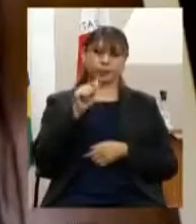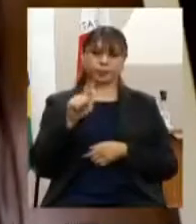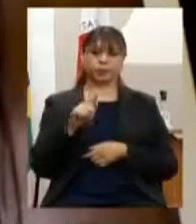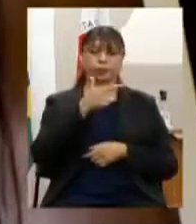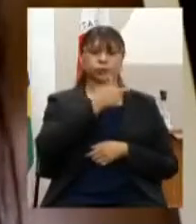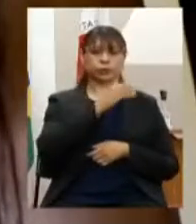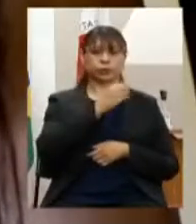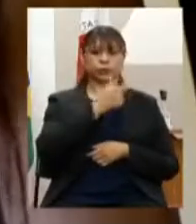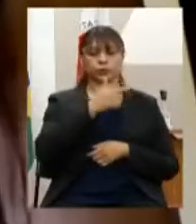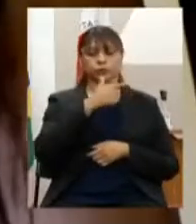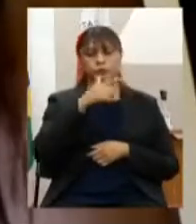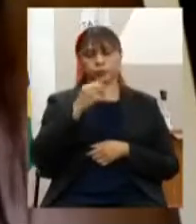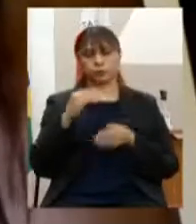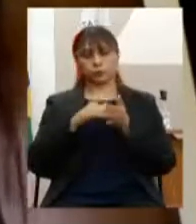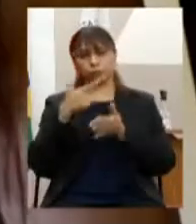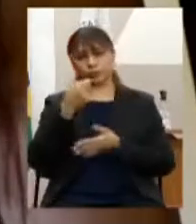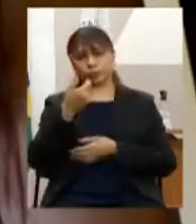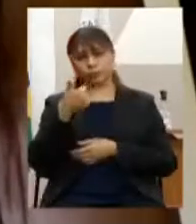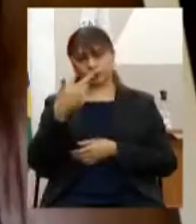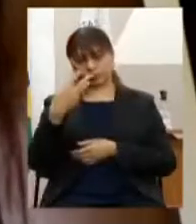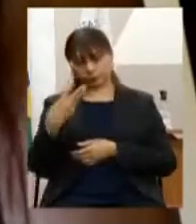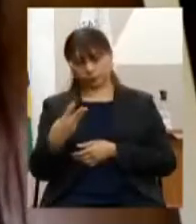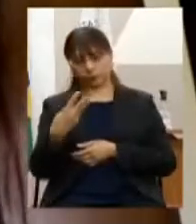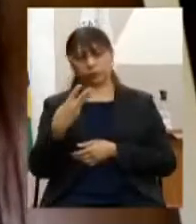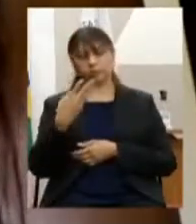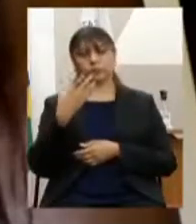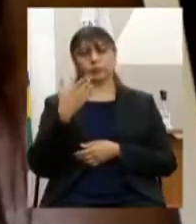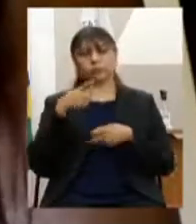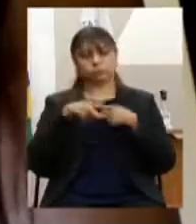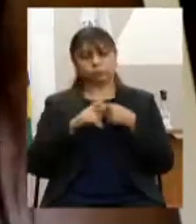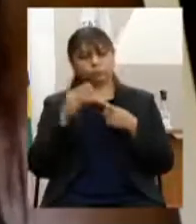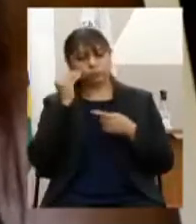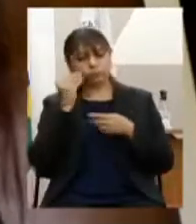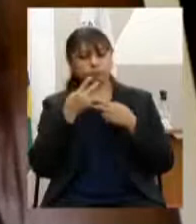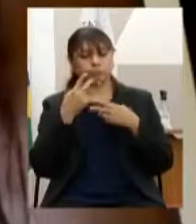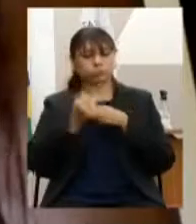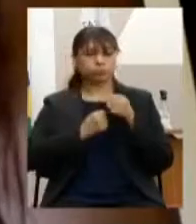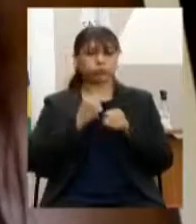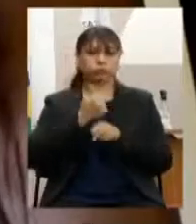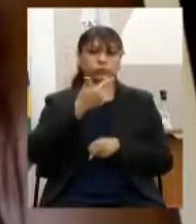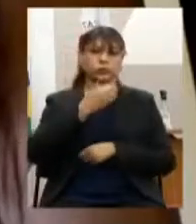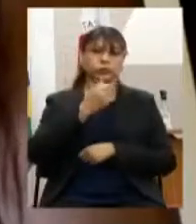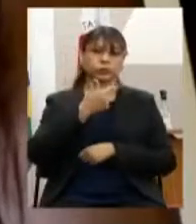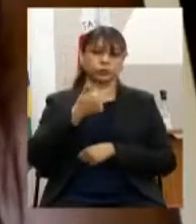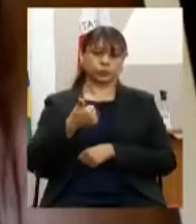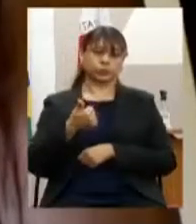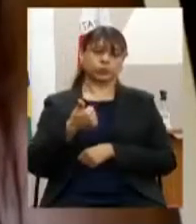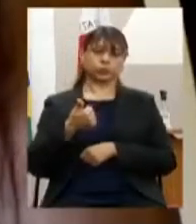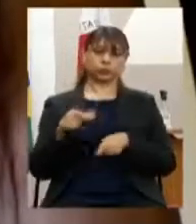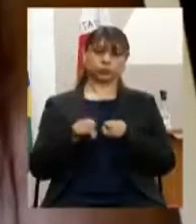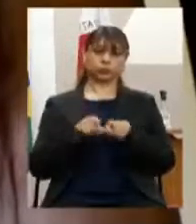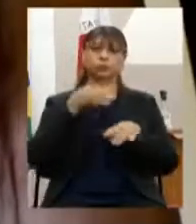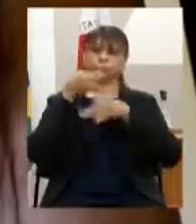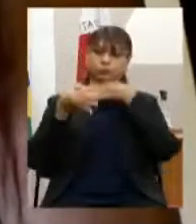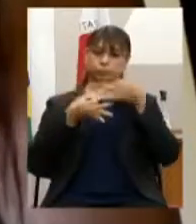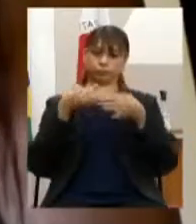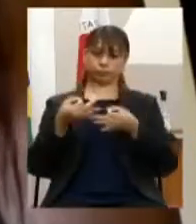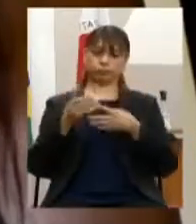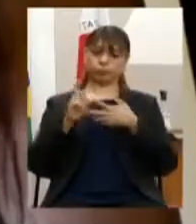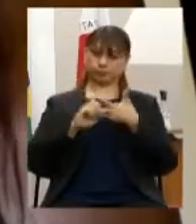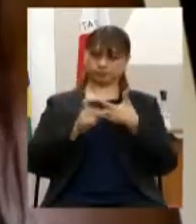-2023 com a revisão para 2021 e das recomendações ao poder executivo